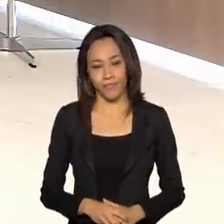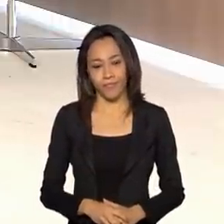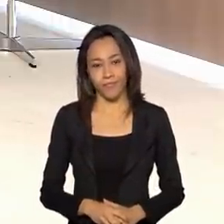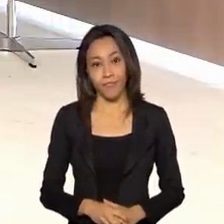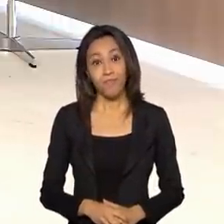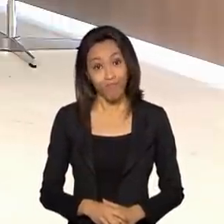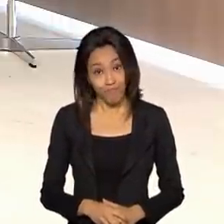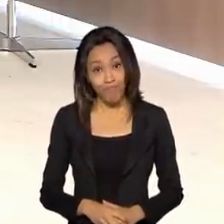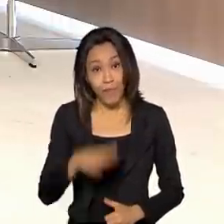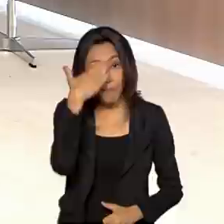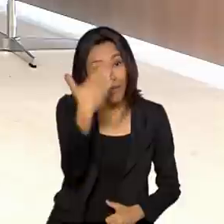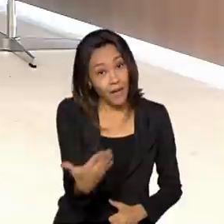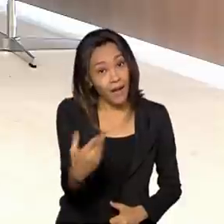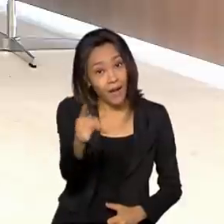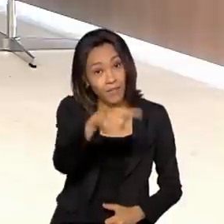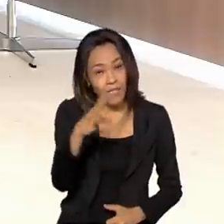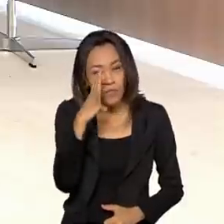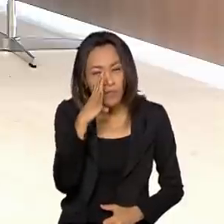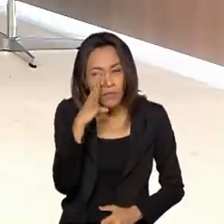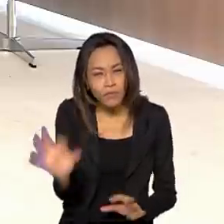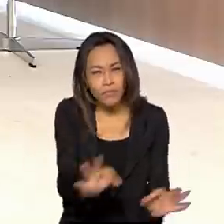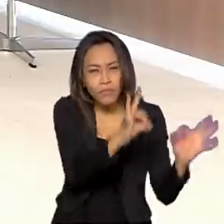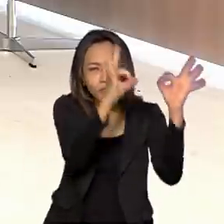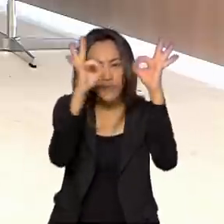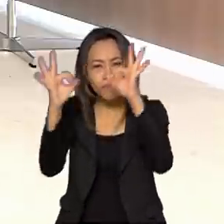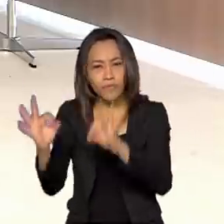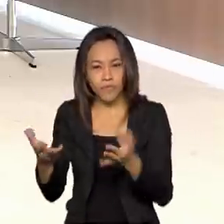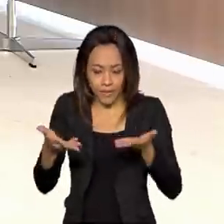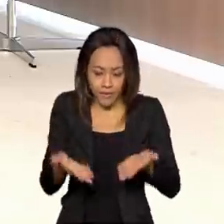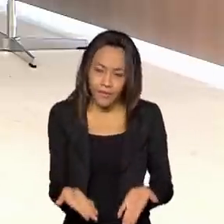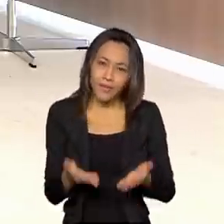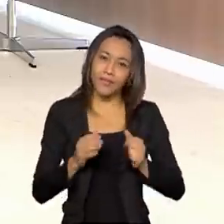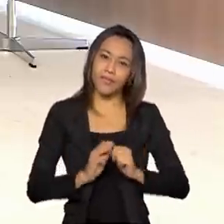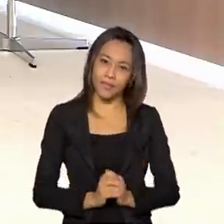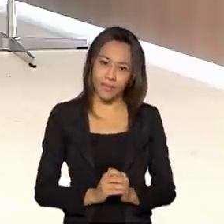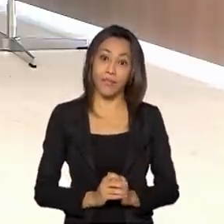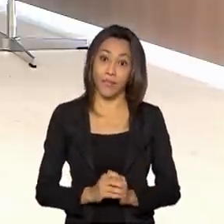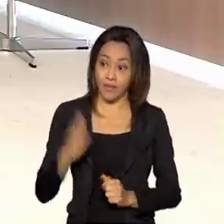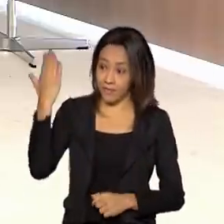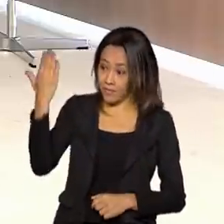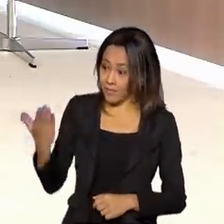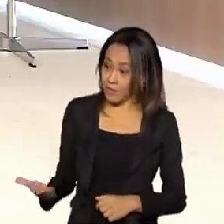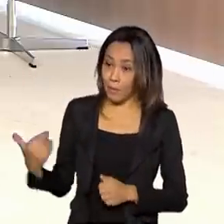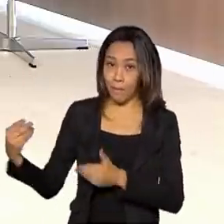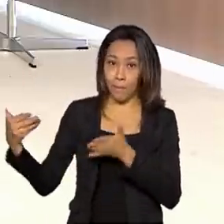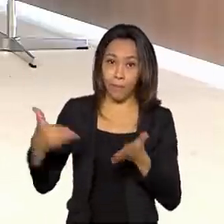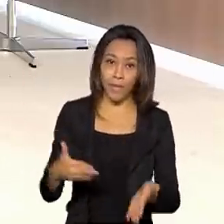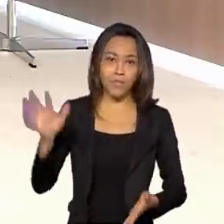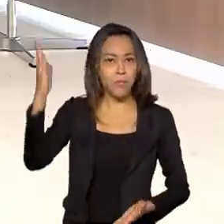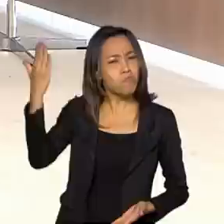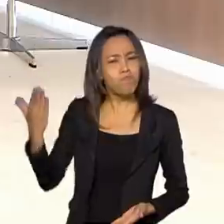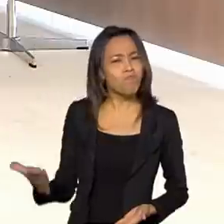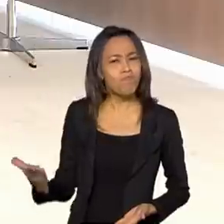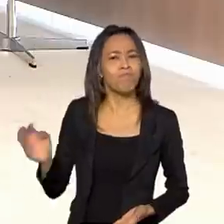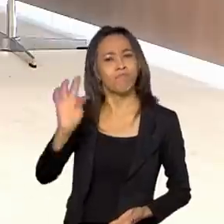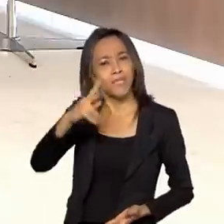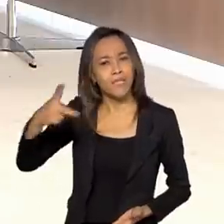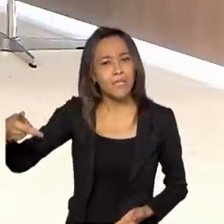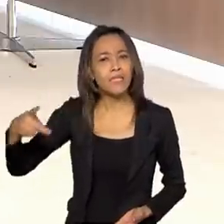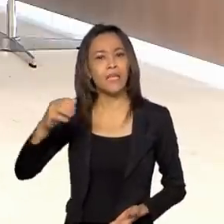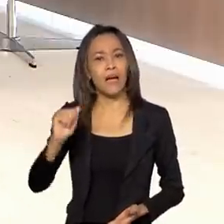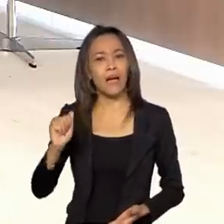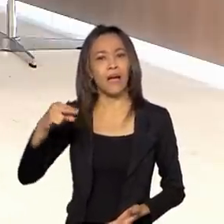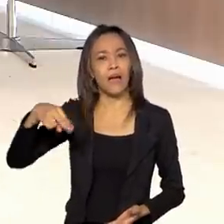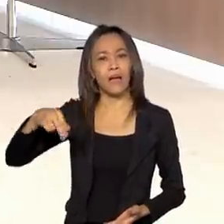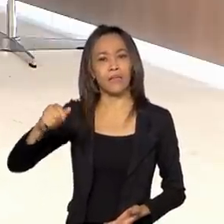Muito obrigado pela participação conosco aqui no Brasil em Pauta. Quem participou desse programa é o presidente da Anatel,